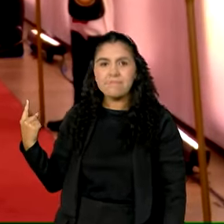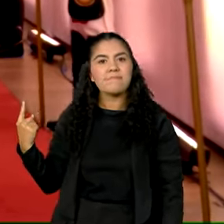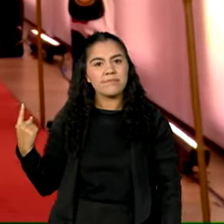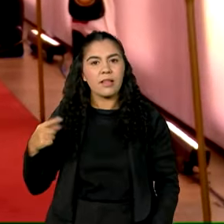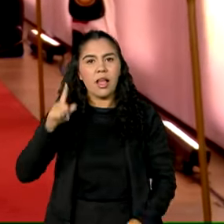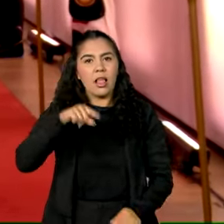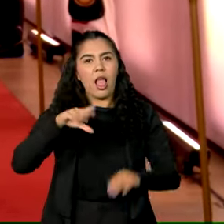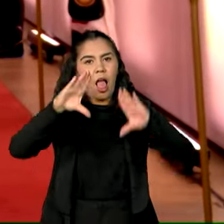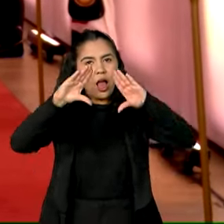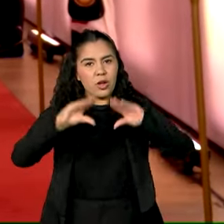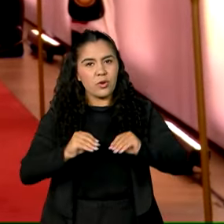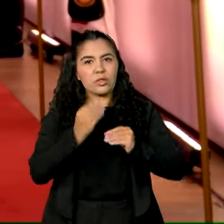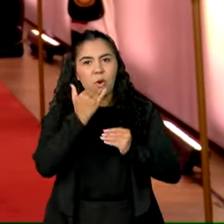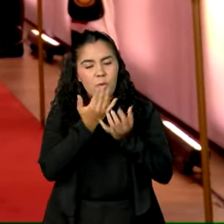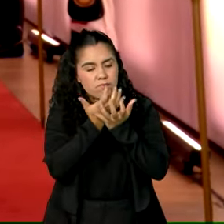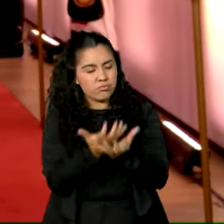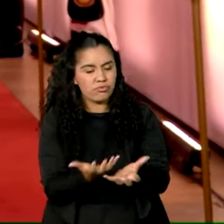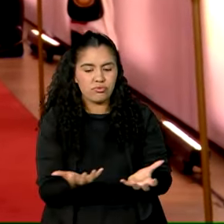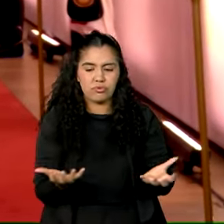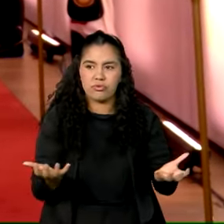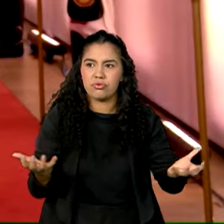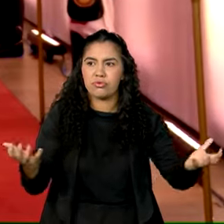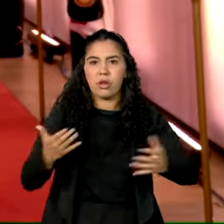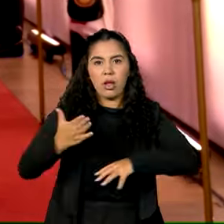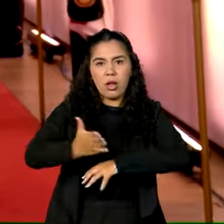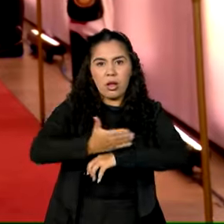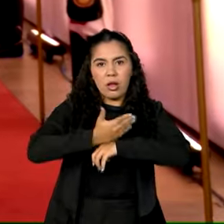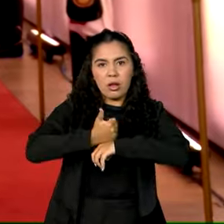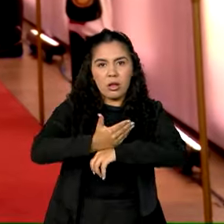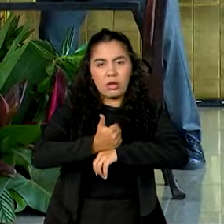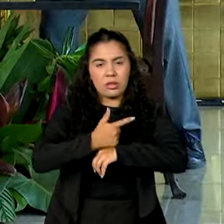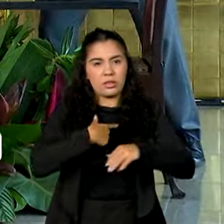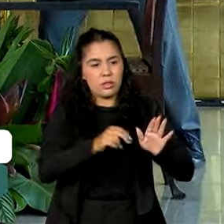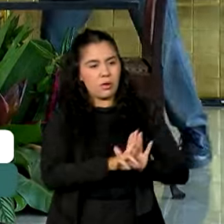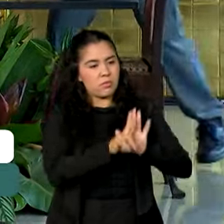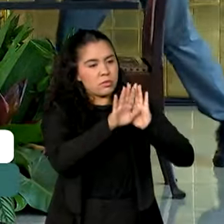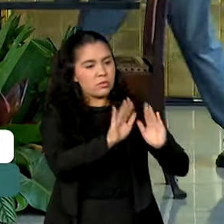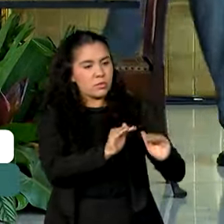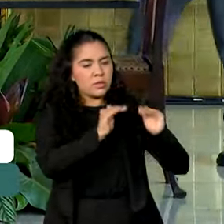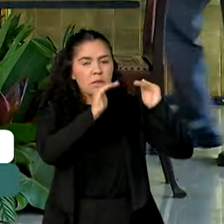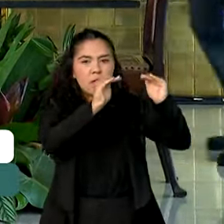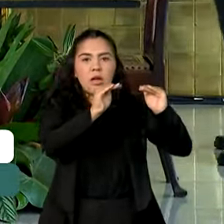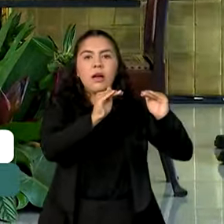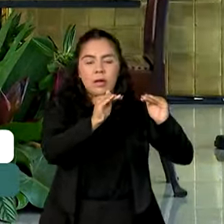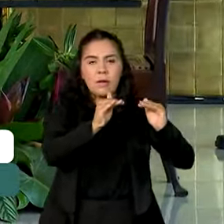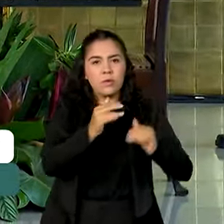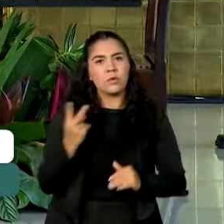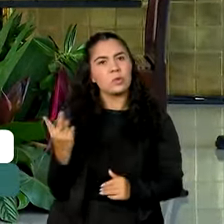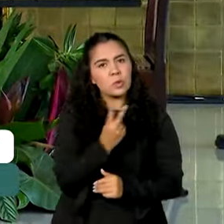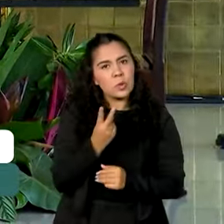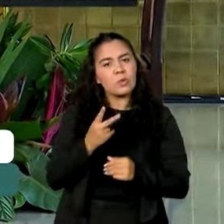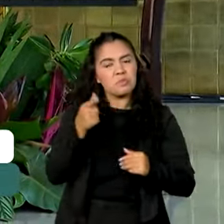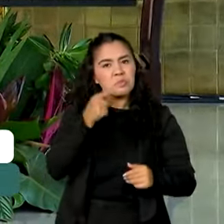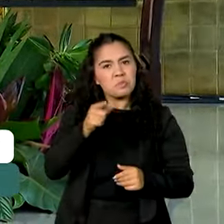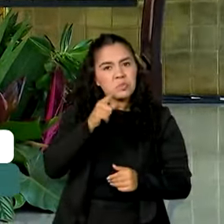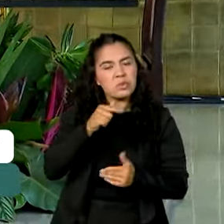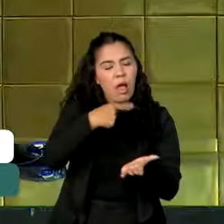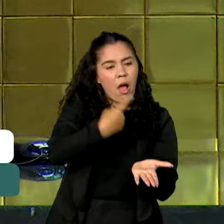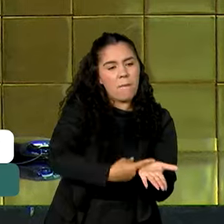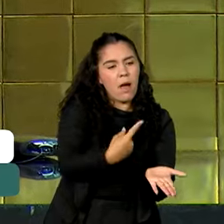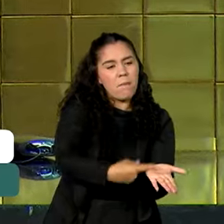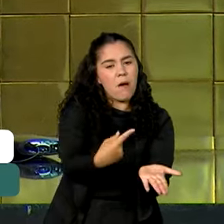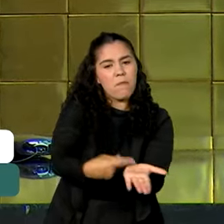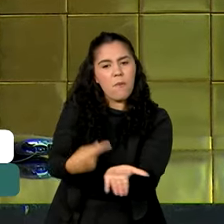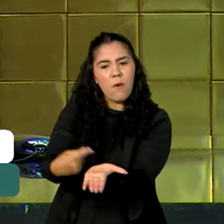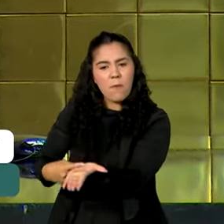foi um jantar aqui no Palácio do Itamaraty com autoridades e empresários. Xi Jinping e Lula ampliaram os acordos de cooperação e